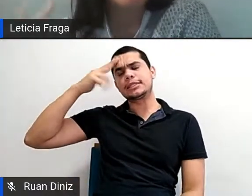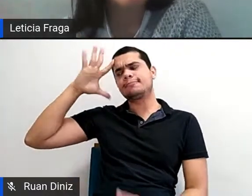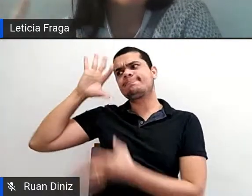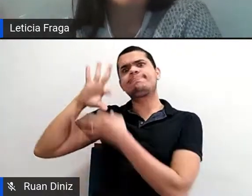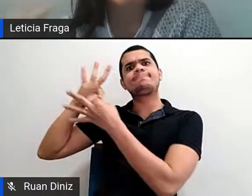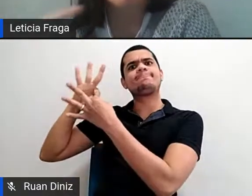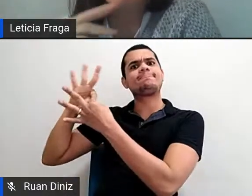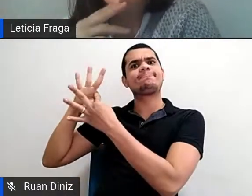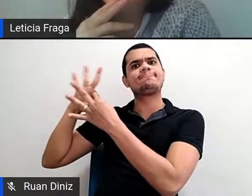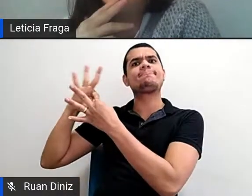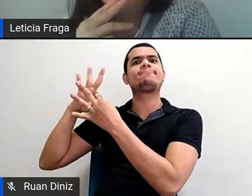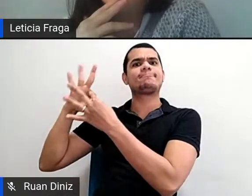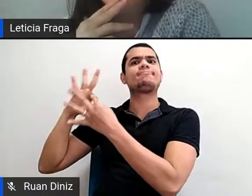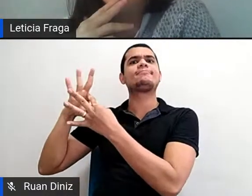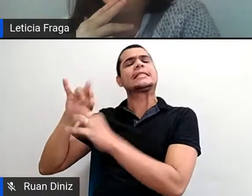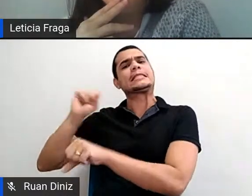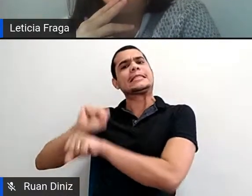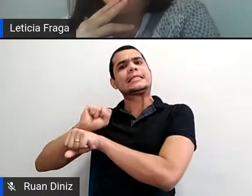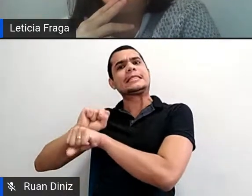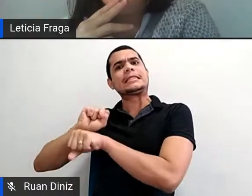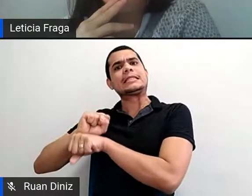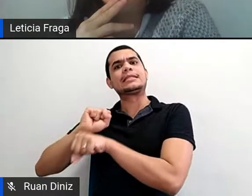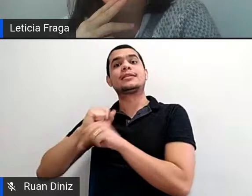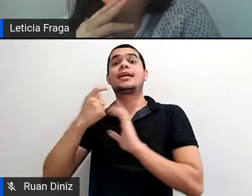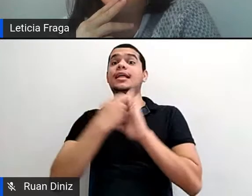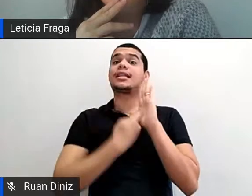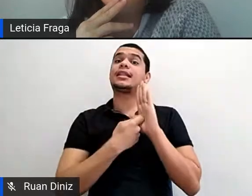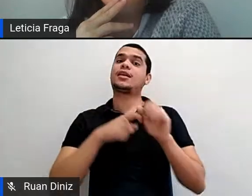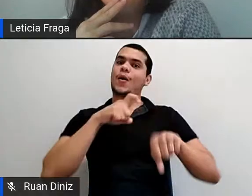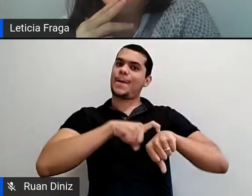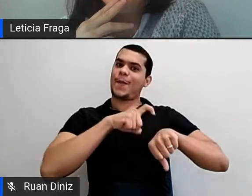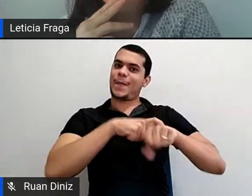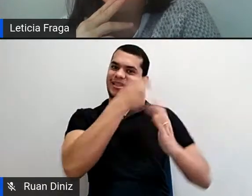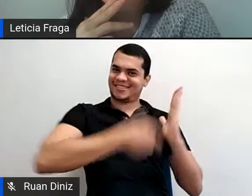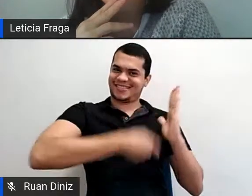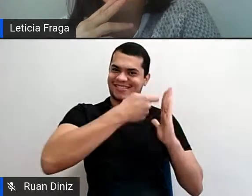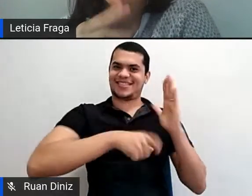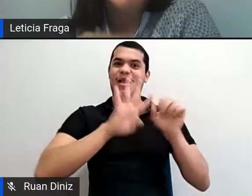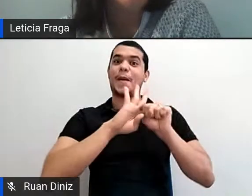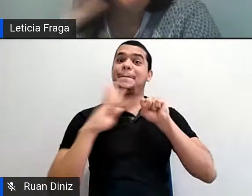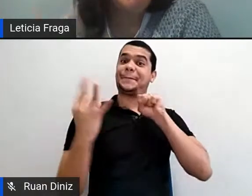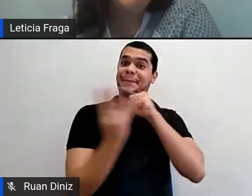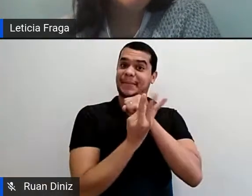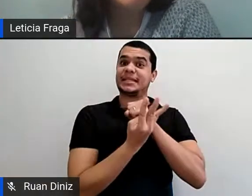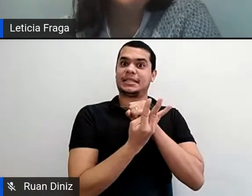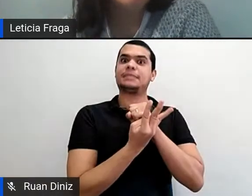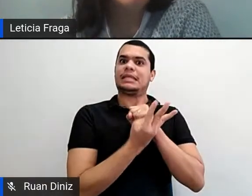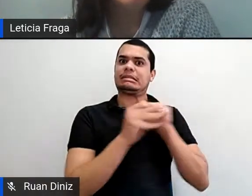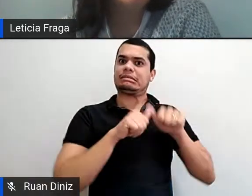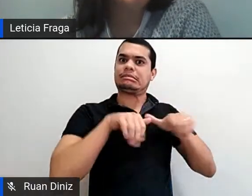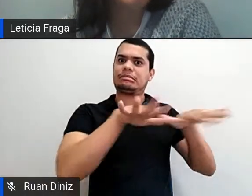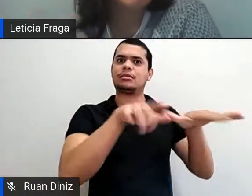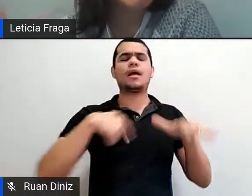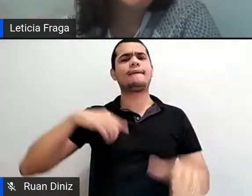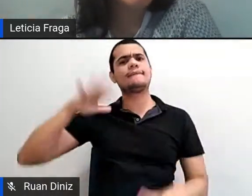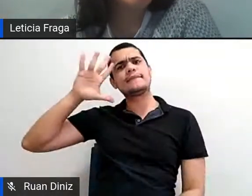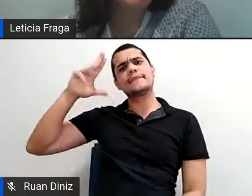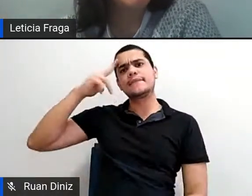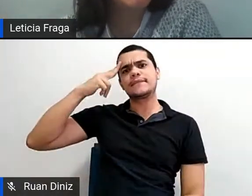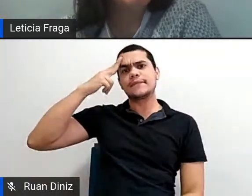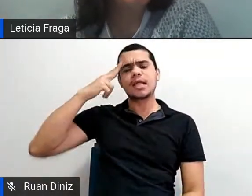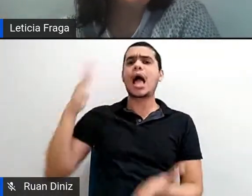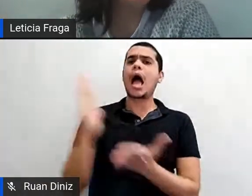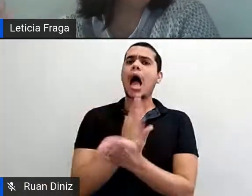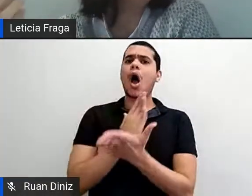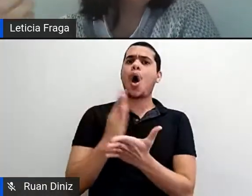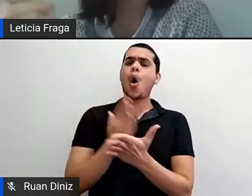a gente tava escrevendo esse texto no meio da pandemia. E eu sonhei muito com esse texto, e algumas coisas que eu